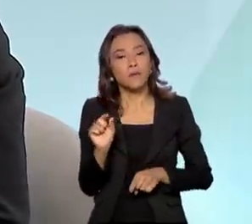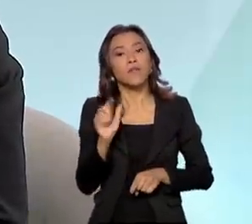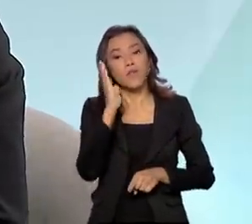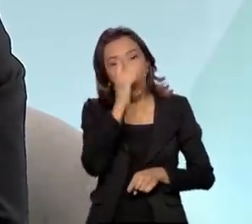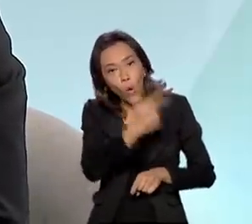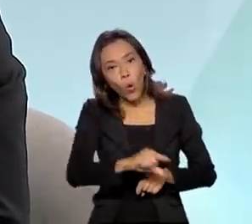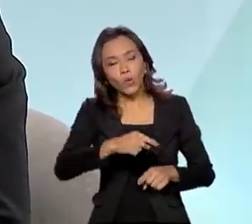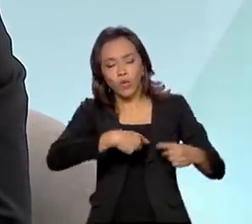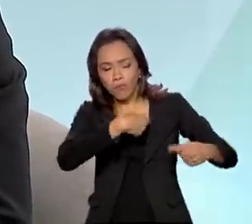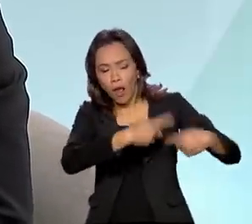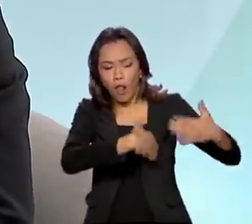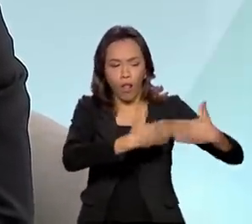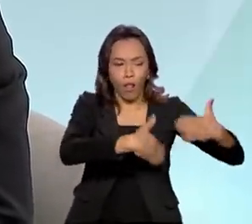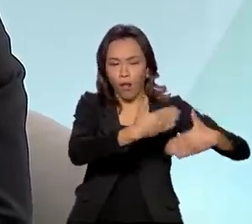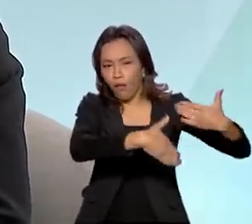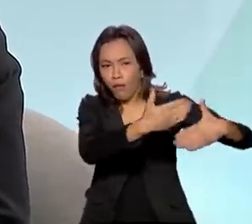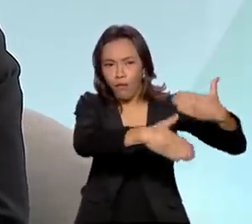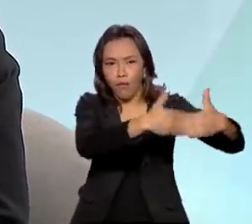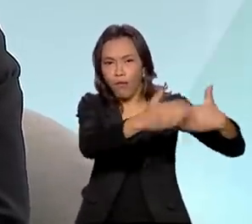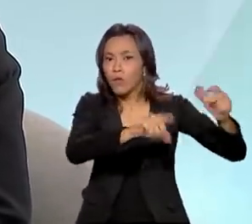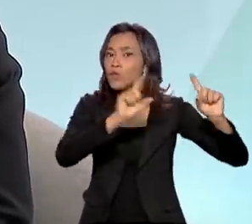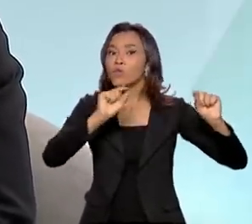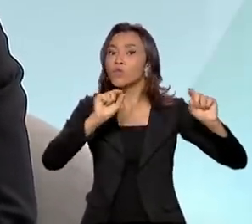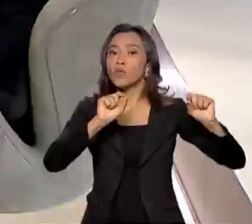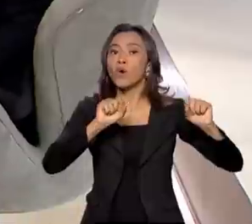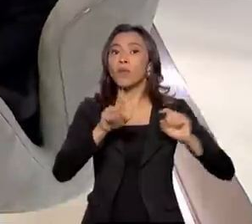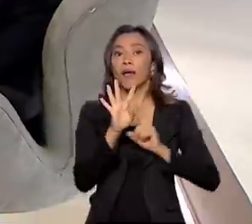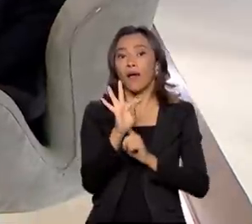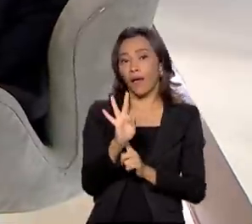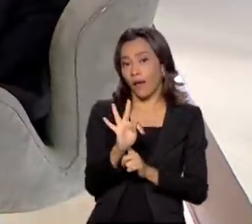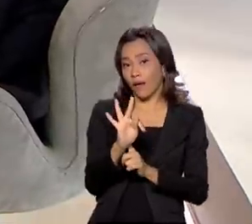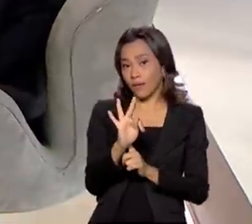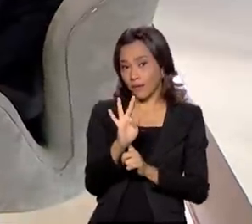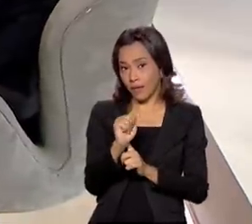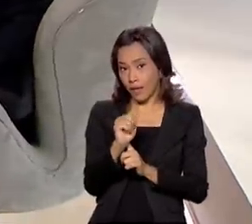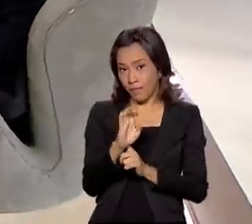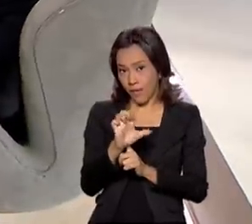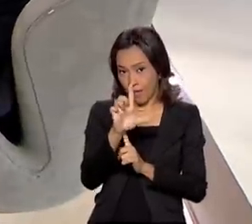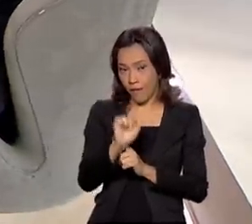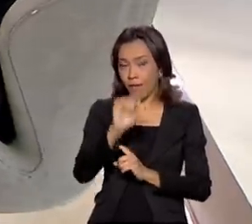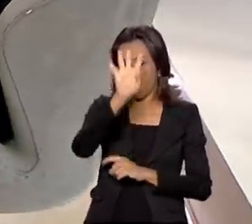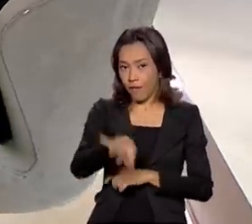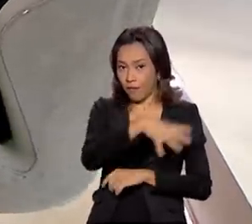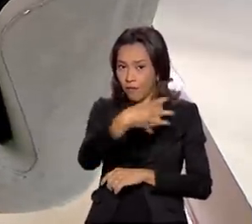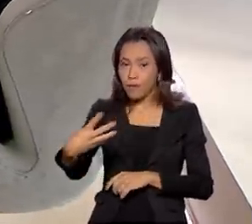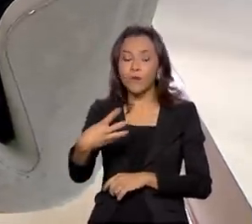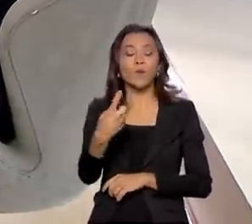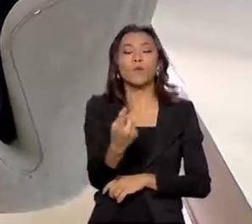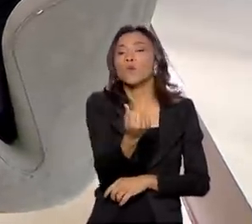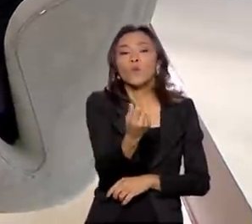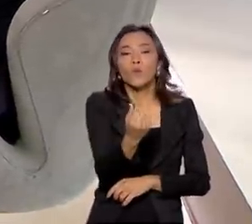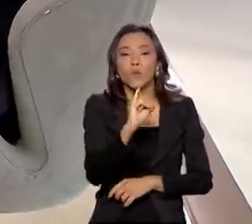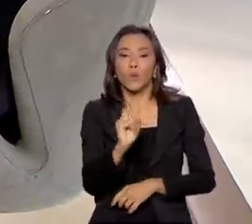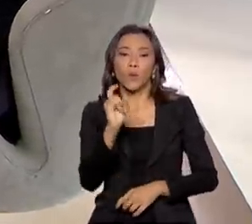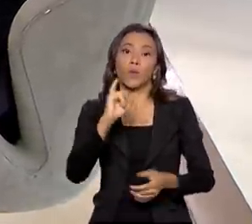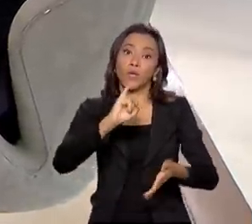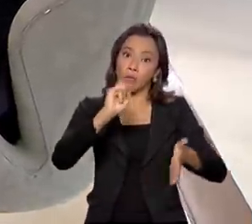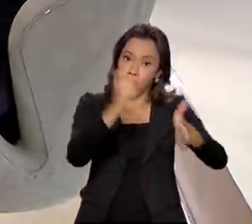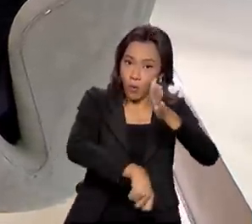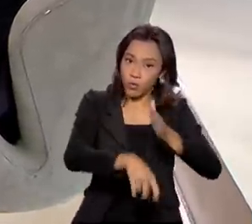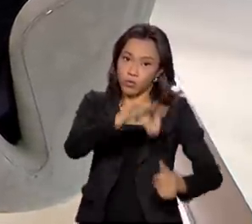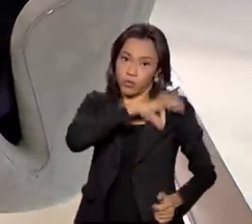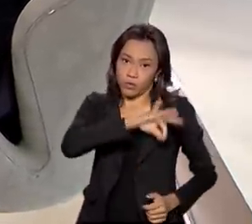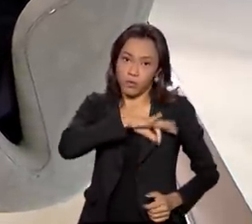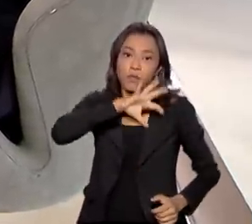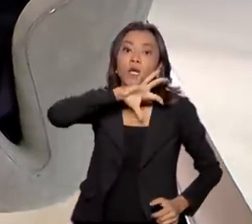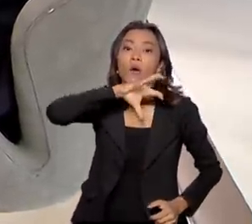tramitação a reforma da tabela do Imposto de Renda, o que faz com que nós tenhamos fonte de recurso